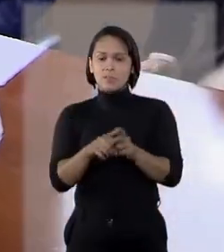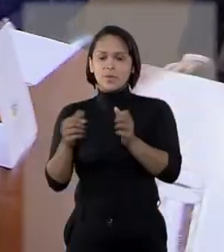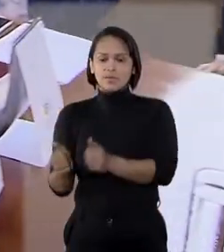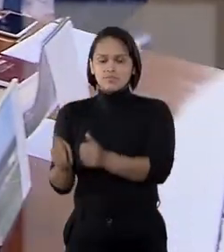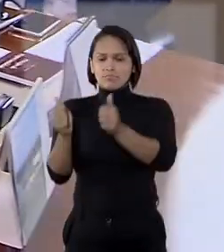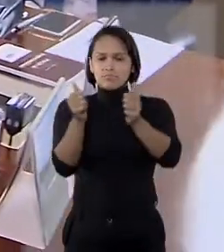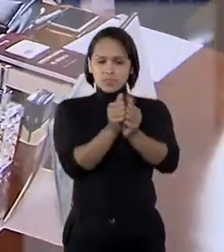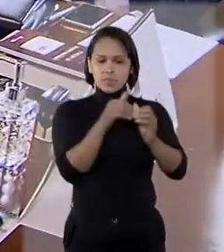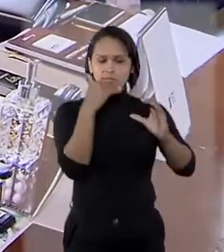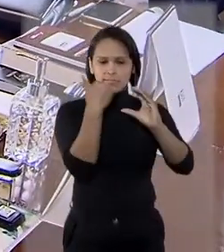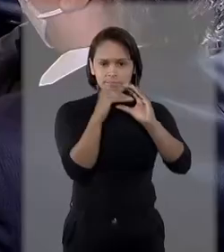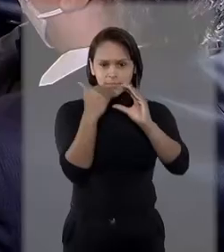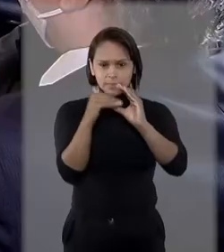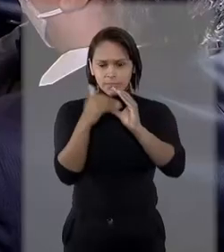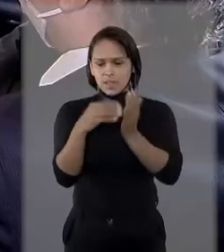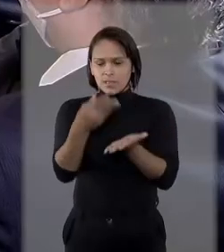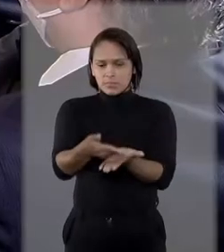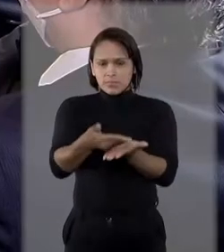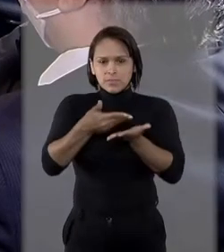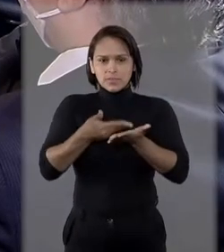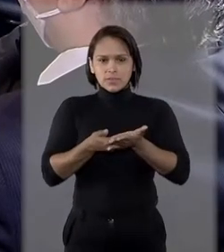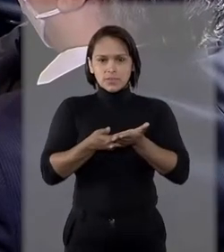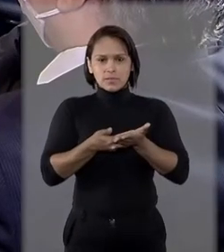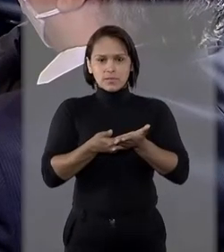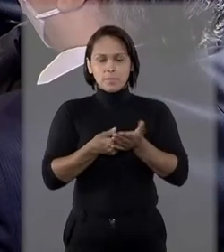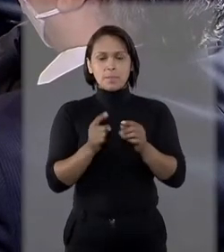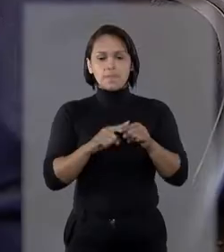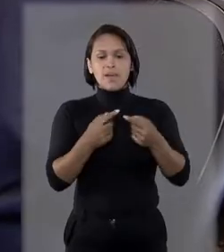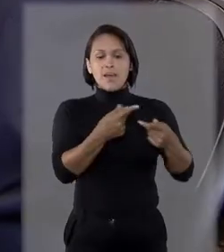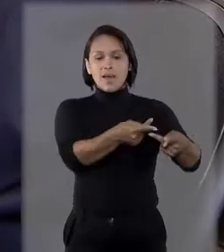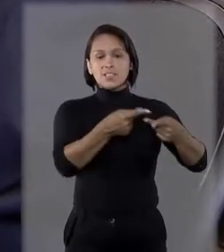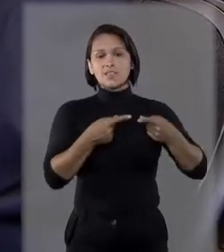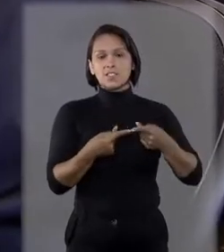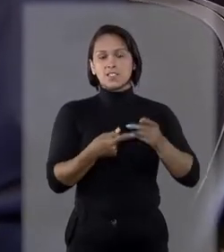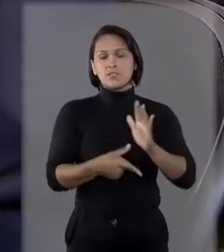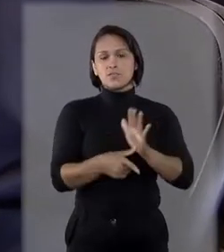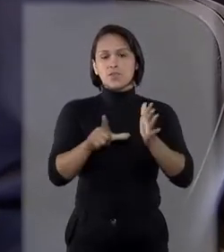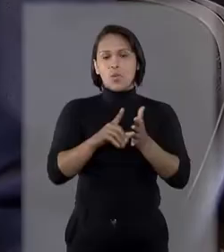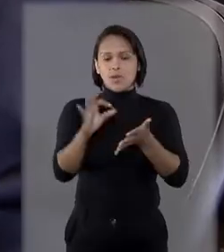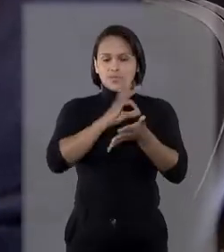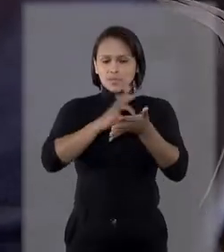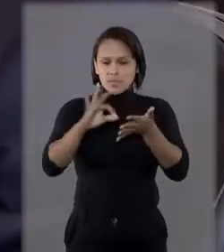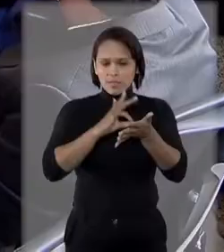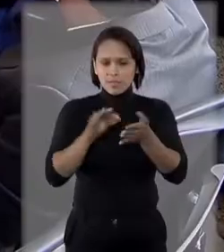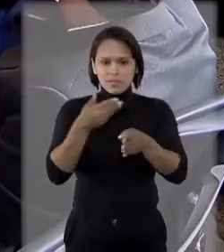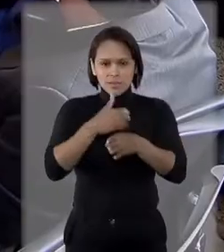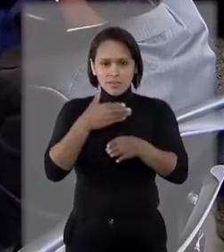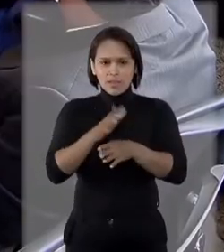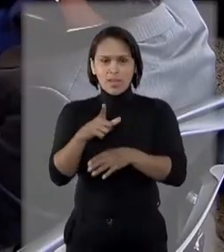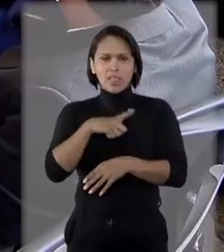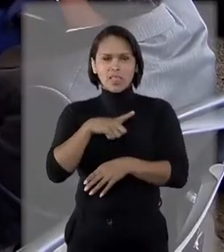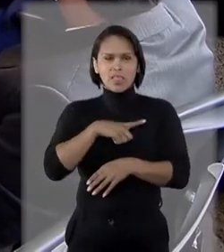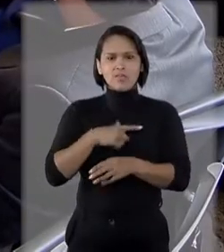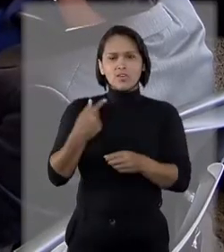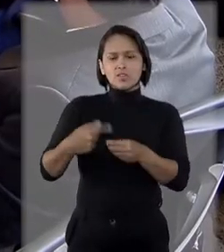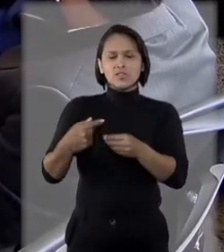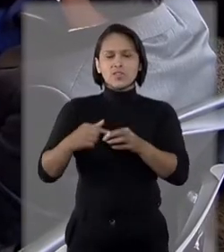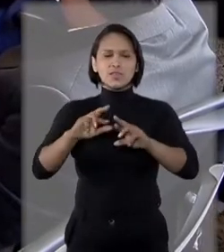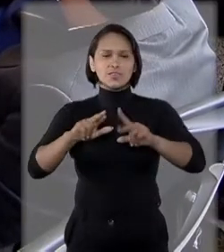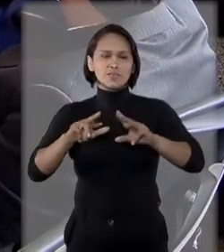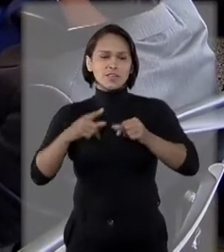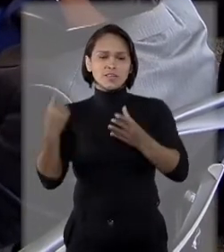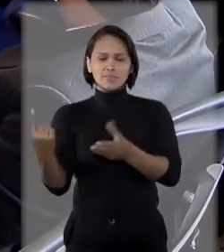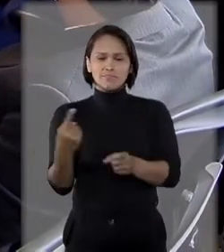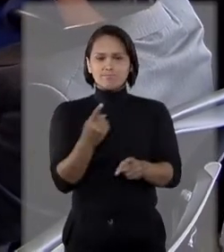presente para dar encaminhamento às demandas recebidas nos atendimentos. As visitas foram previamente agendadas e teve gente que veio de outras